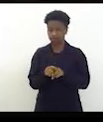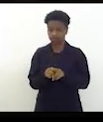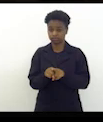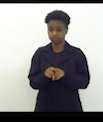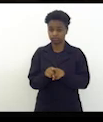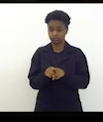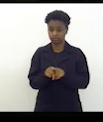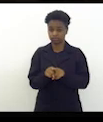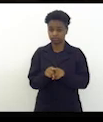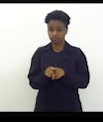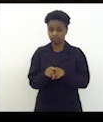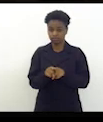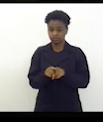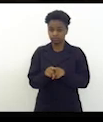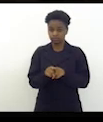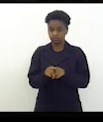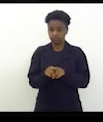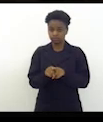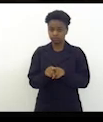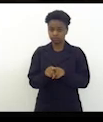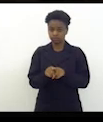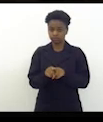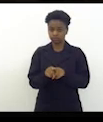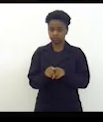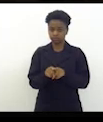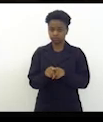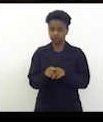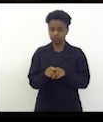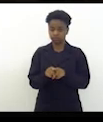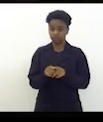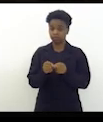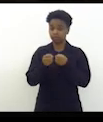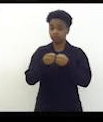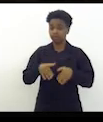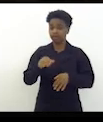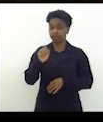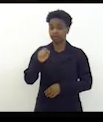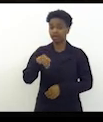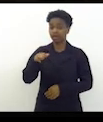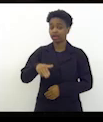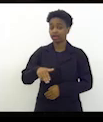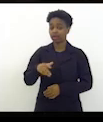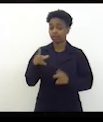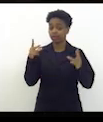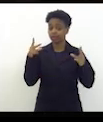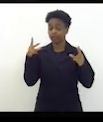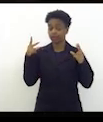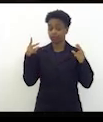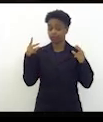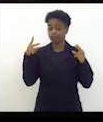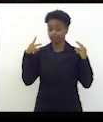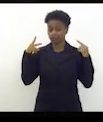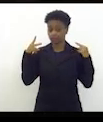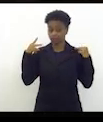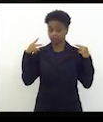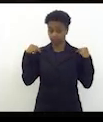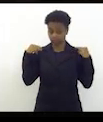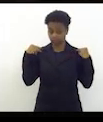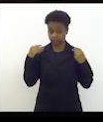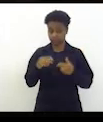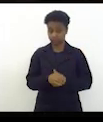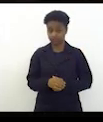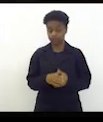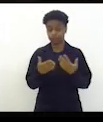está o motorista do veículo então o senhor veja